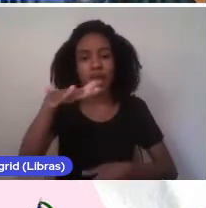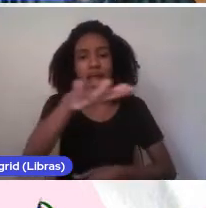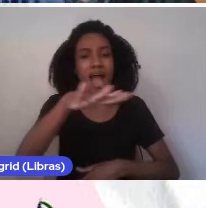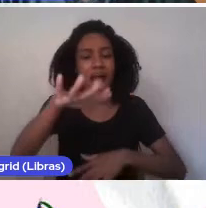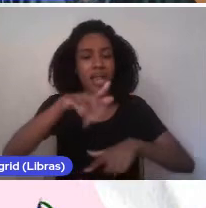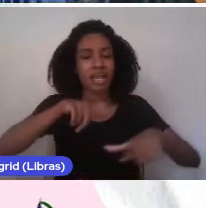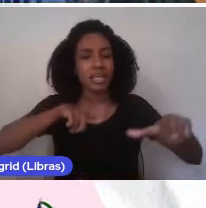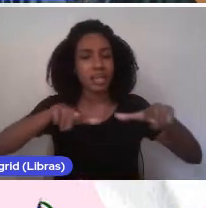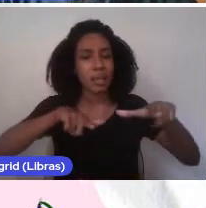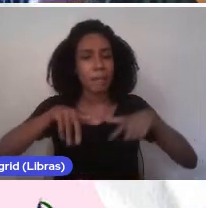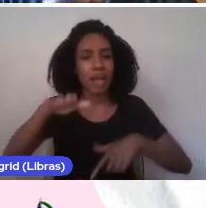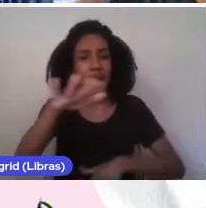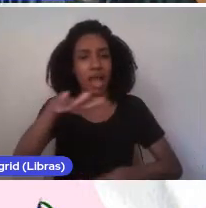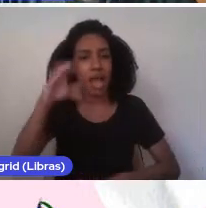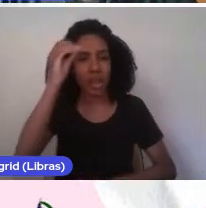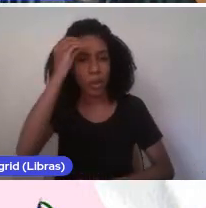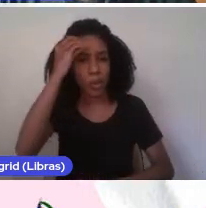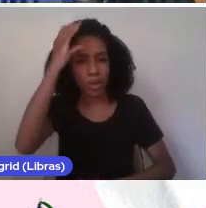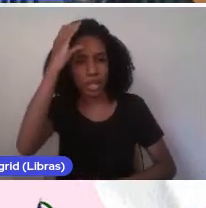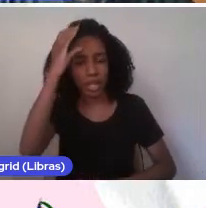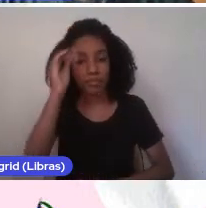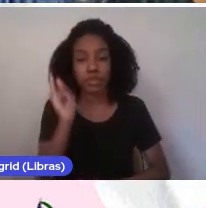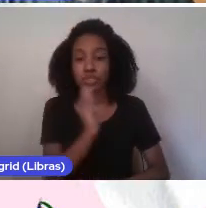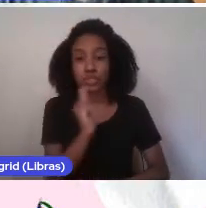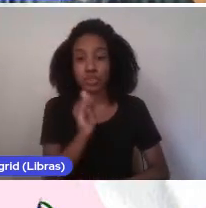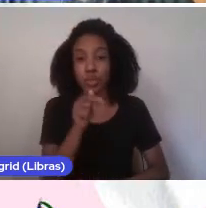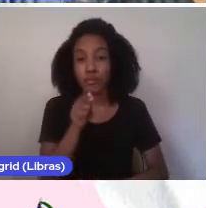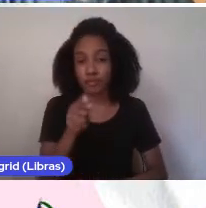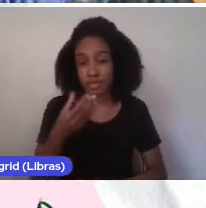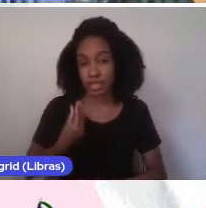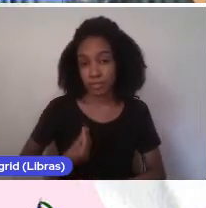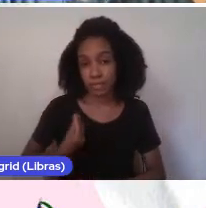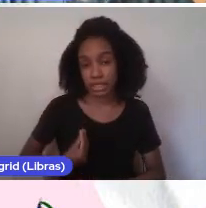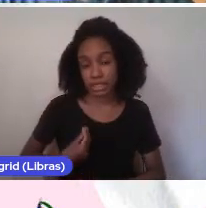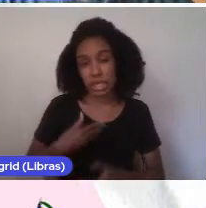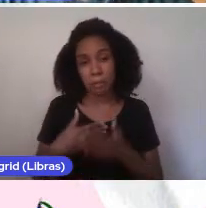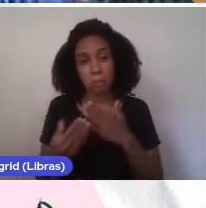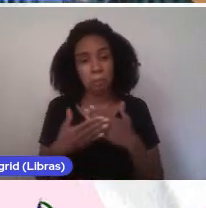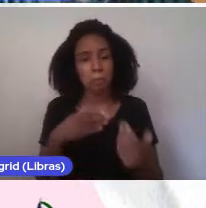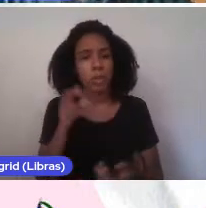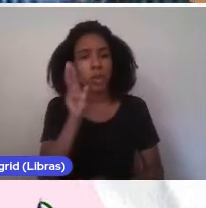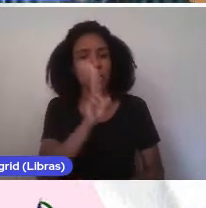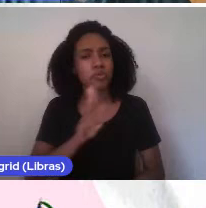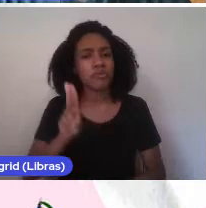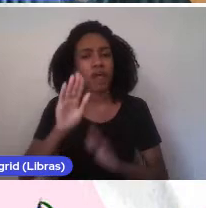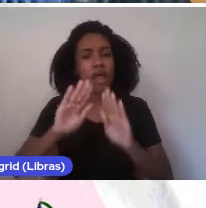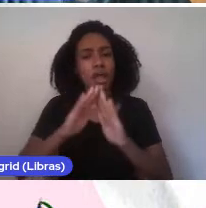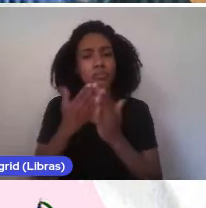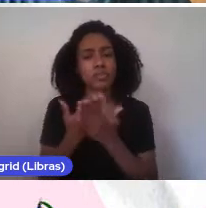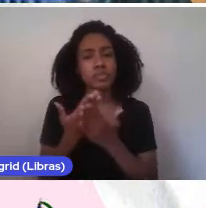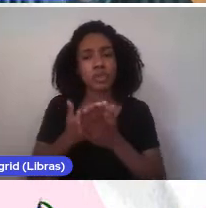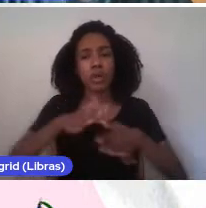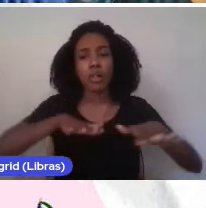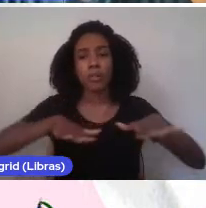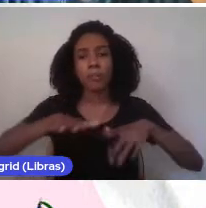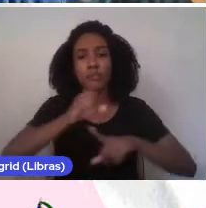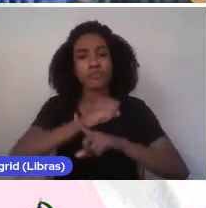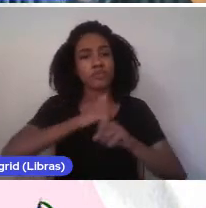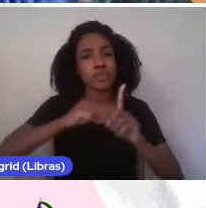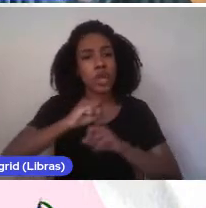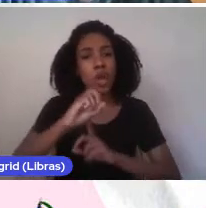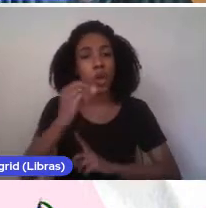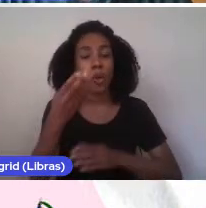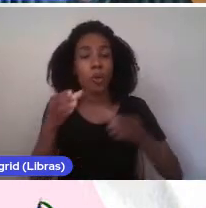e a área do conhecimento, instituição a qual faz parte, seja universidade, escola, movimento social ou grupo de